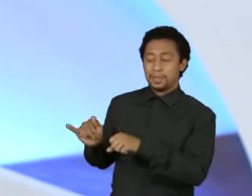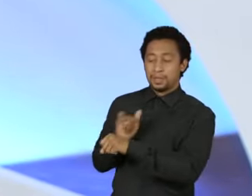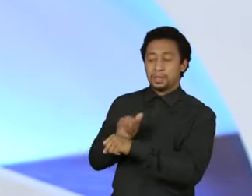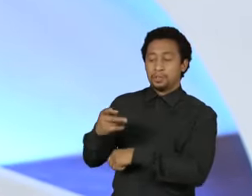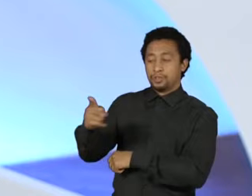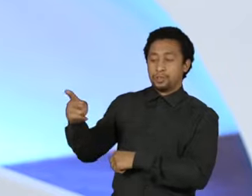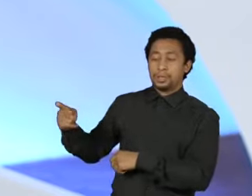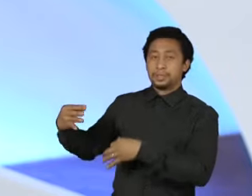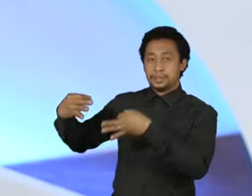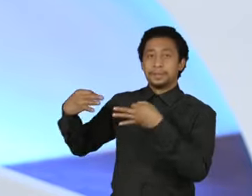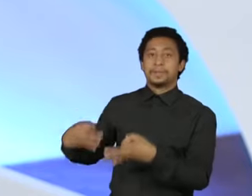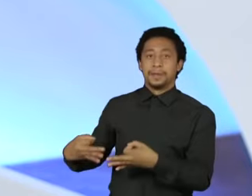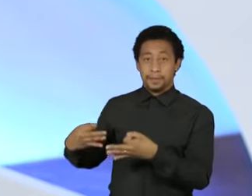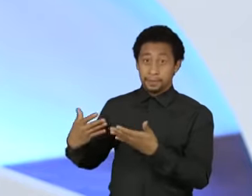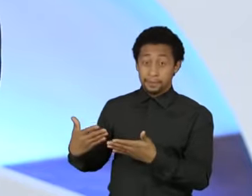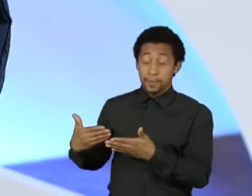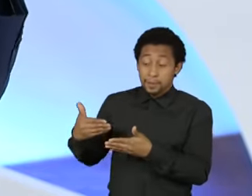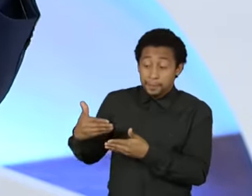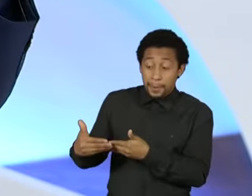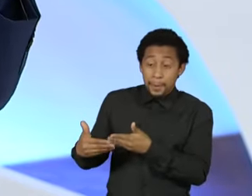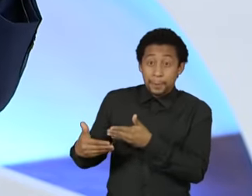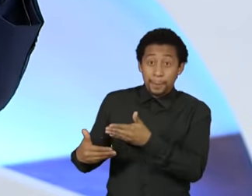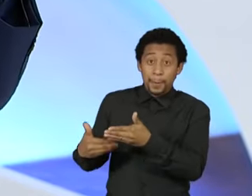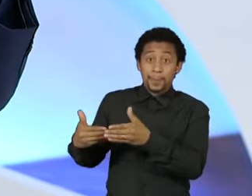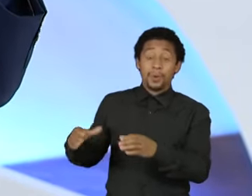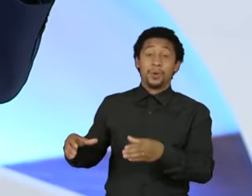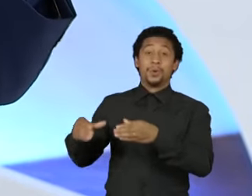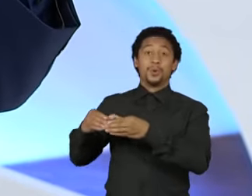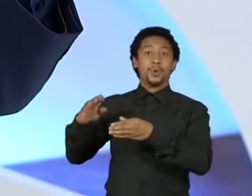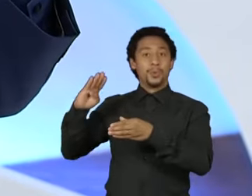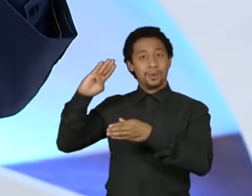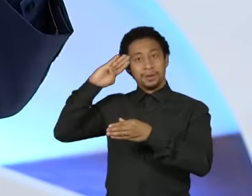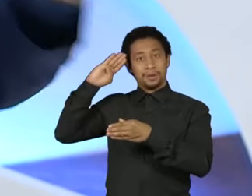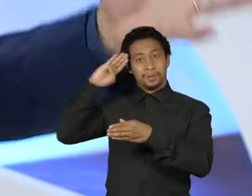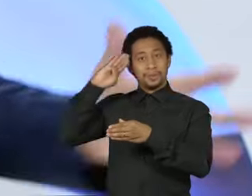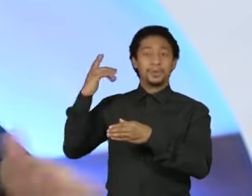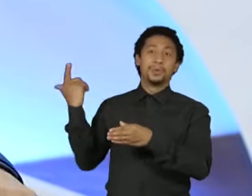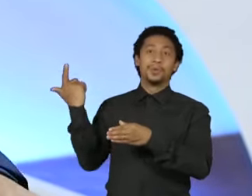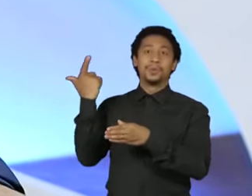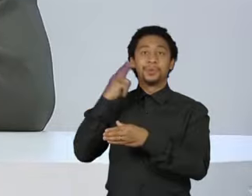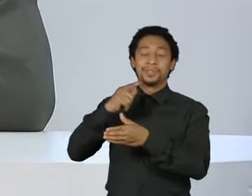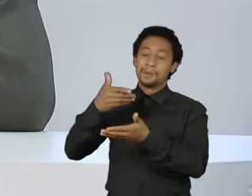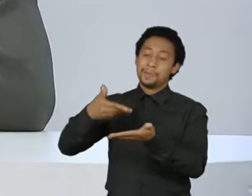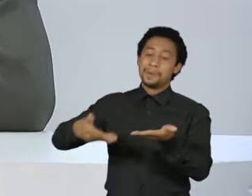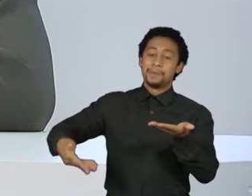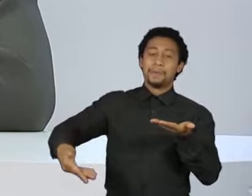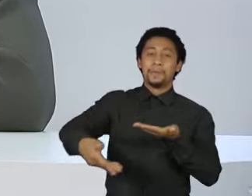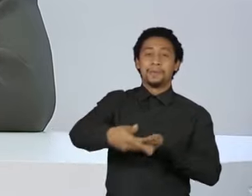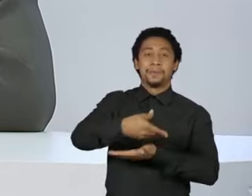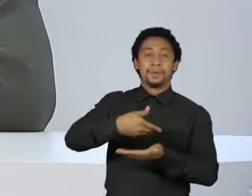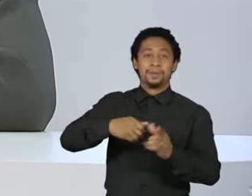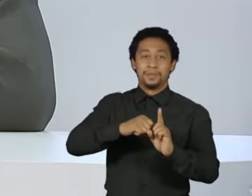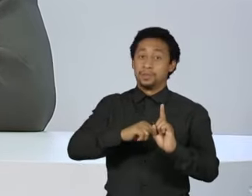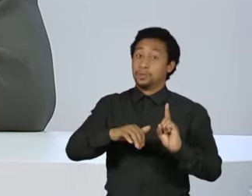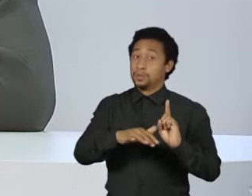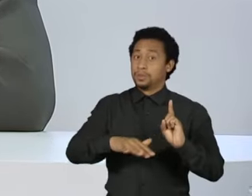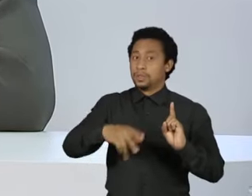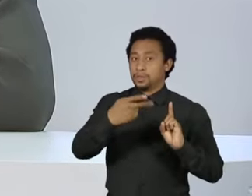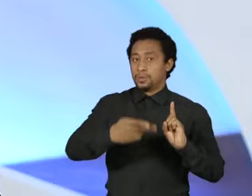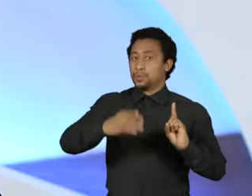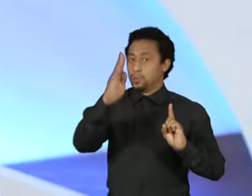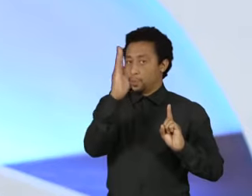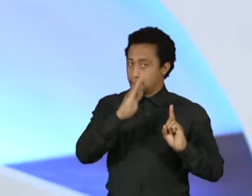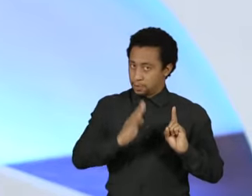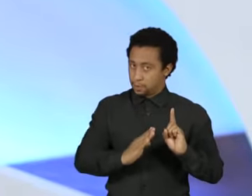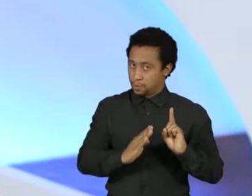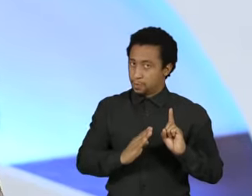devagarzinho as Forças Armadas foram repondo a sua relação com a sociedade brasileira. Então, assim,